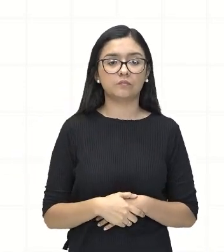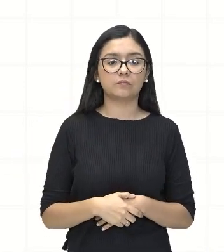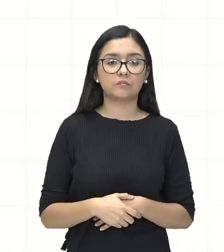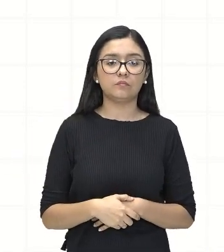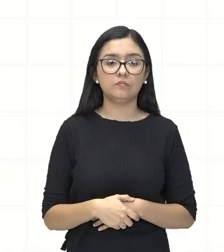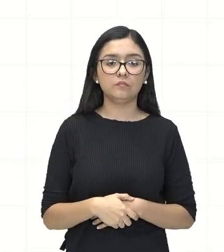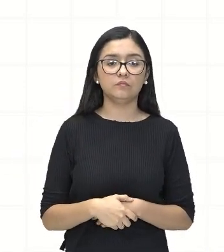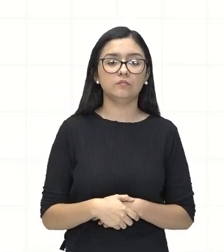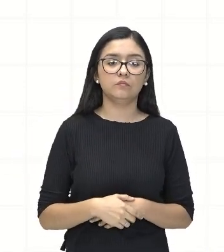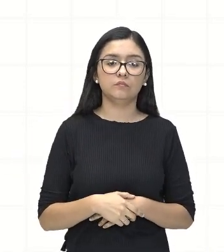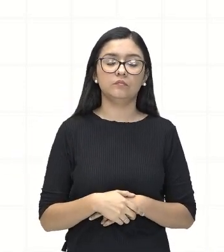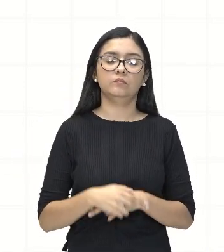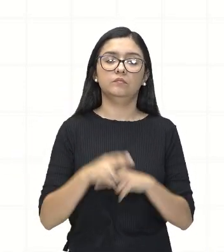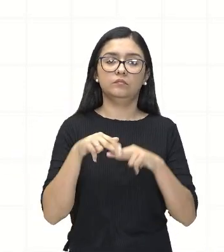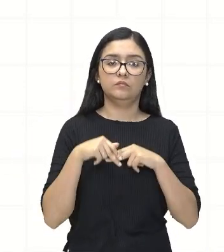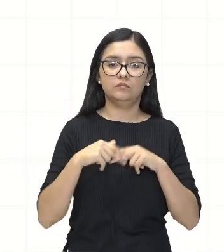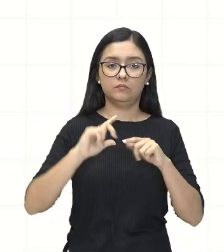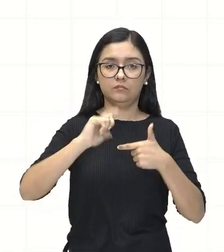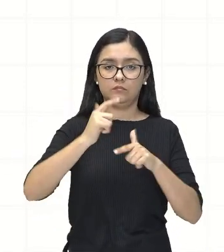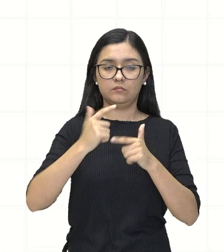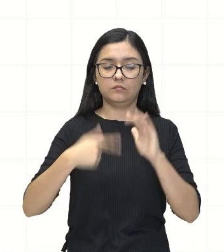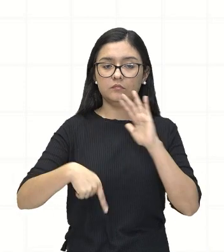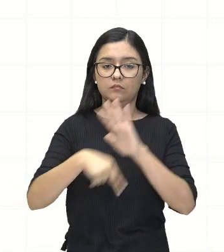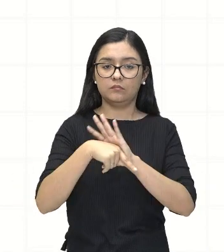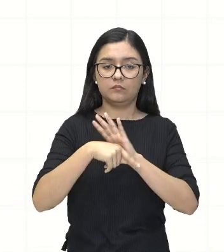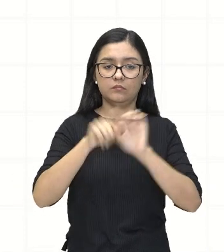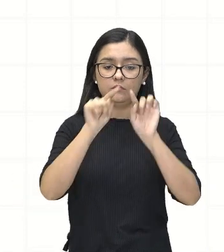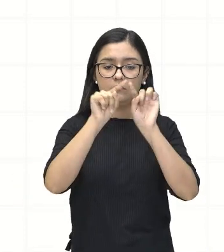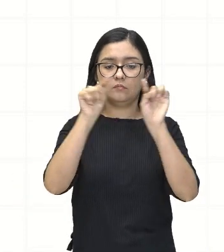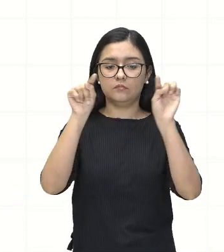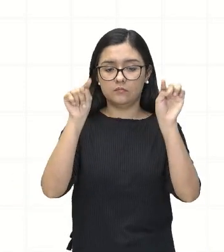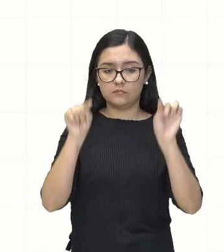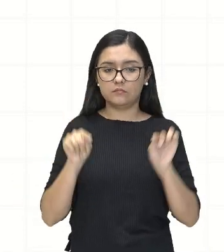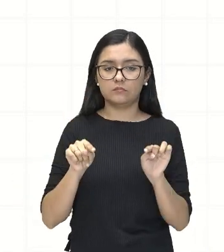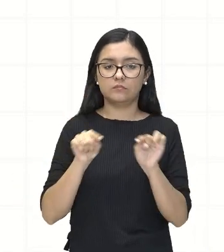geométrica do quadrado. O quadrado